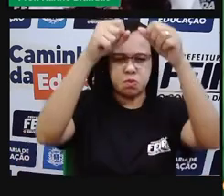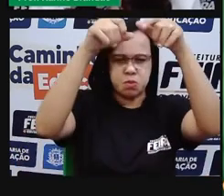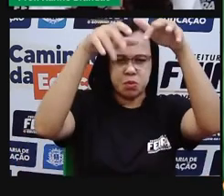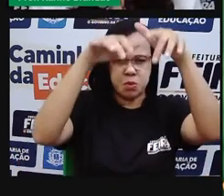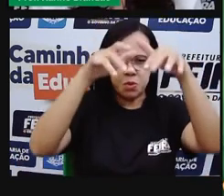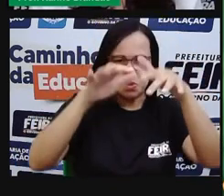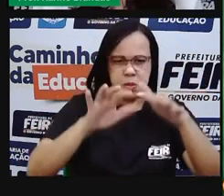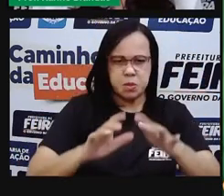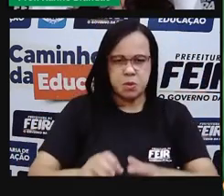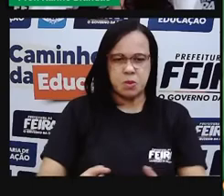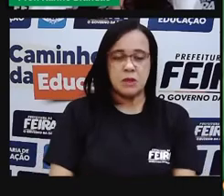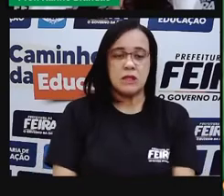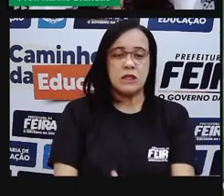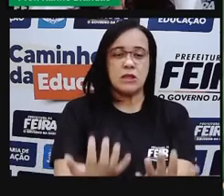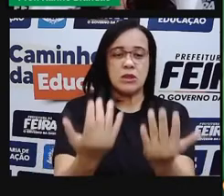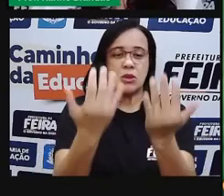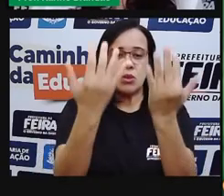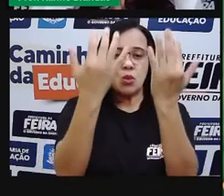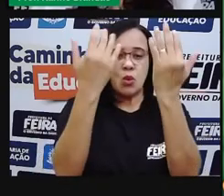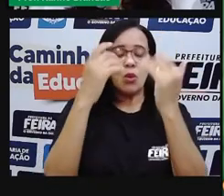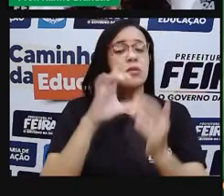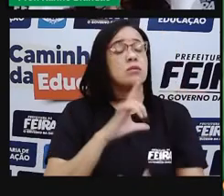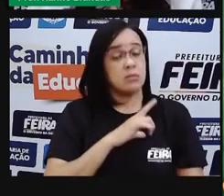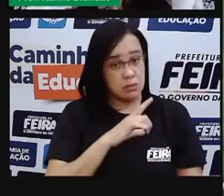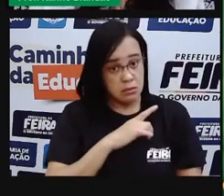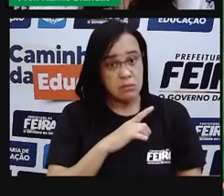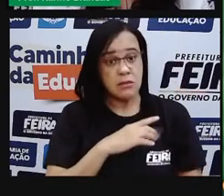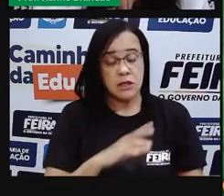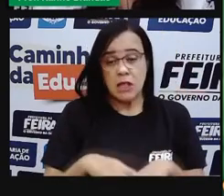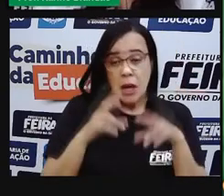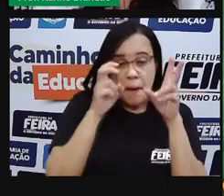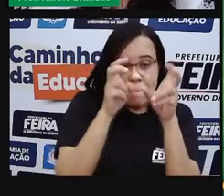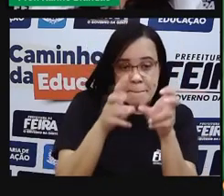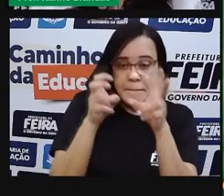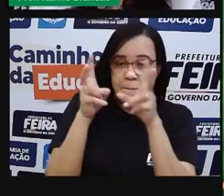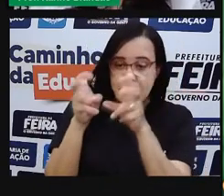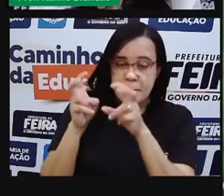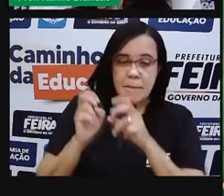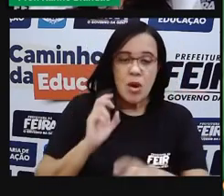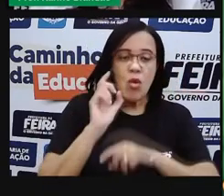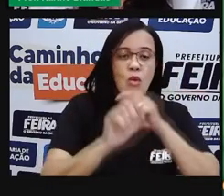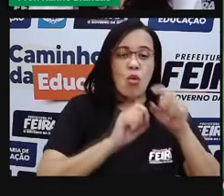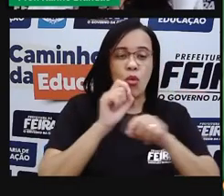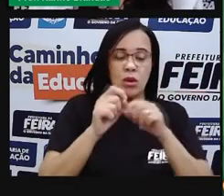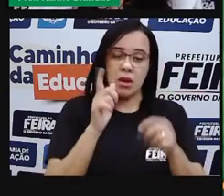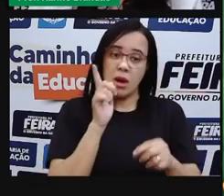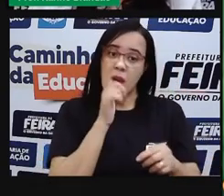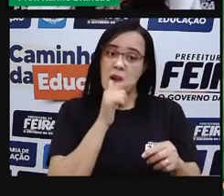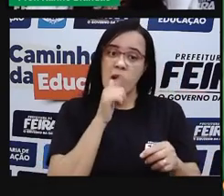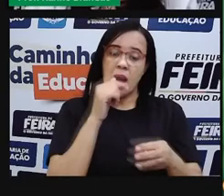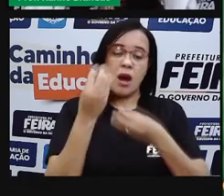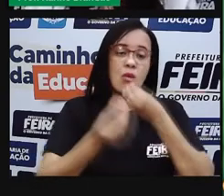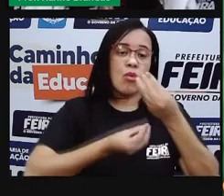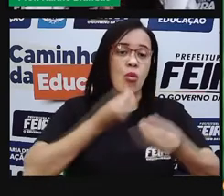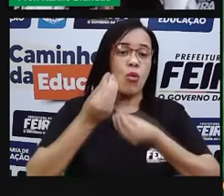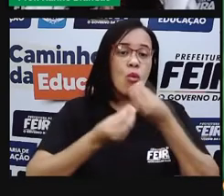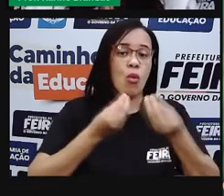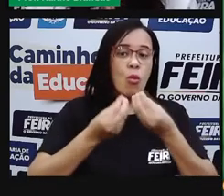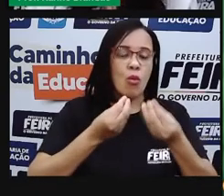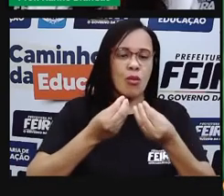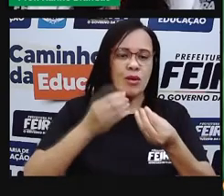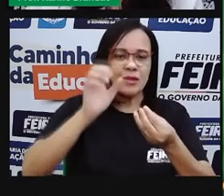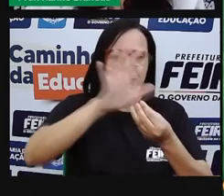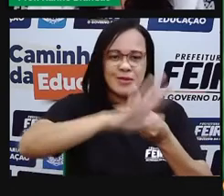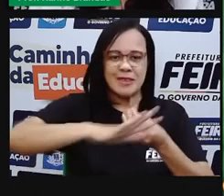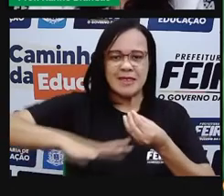planeta, a gente percebe que a água vai estar na esfera do nosso planeta Terra, chamado de hidrosfera,